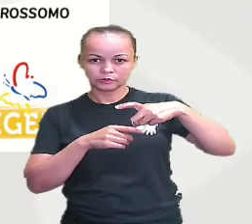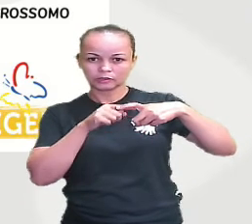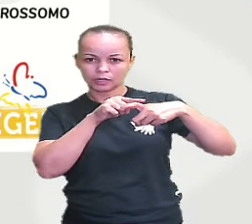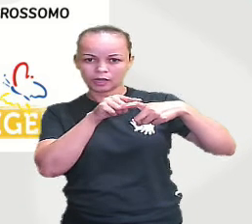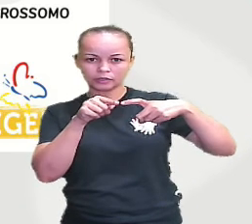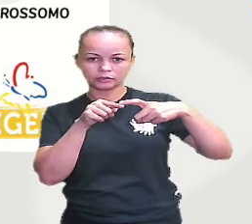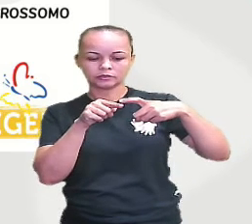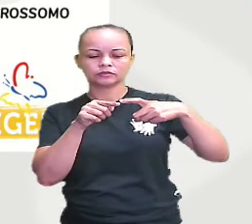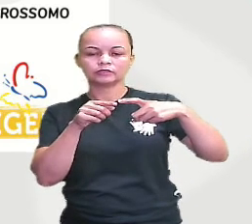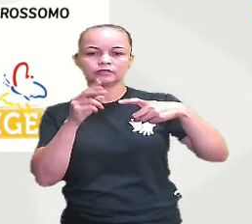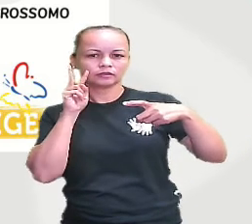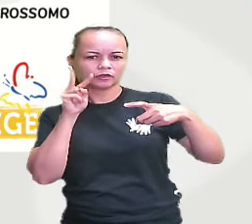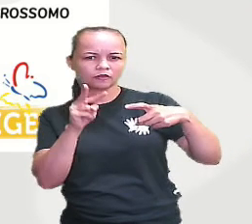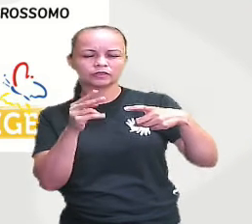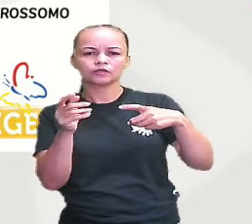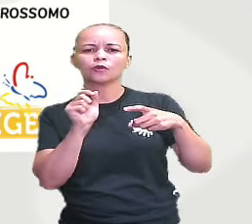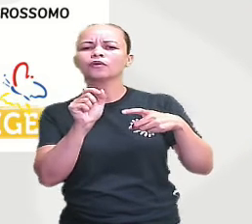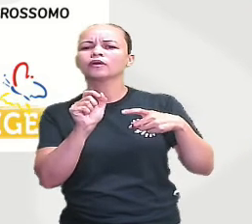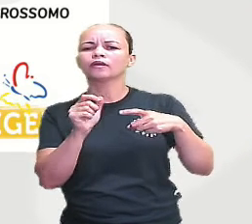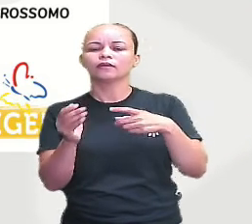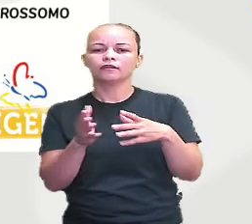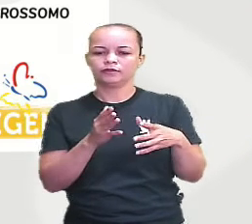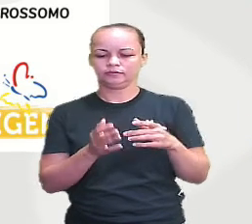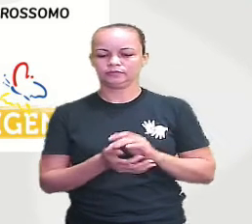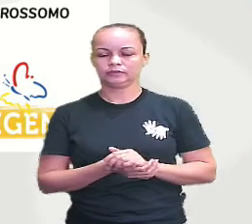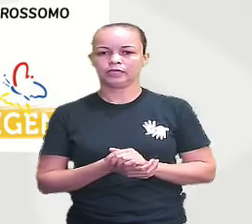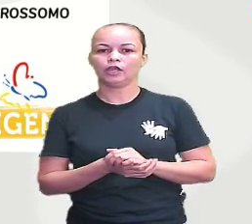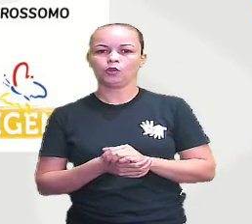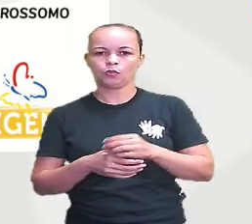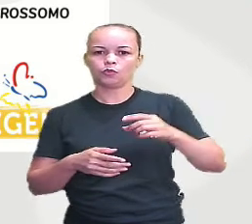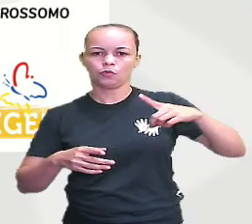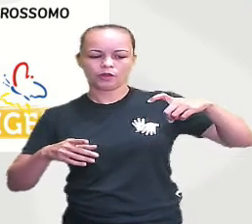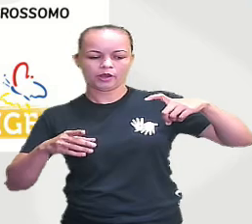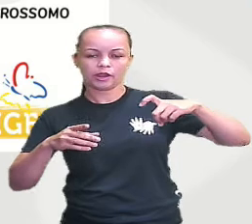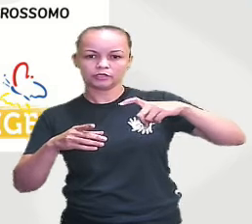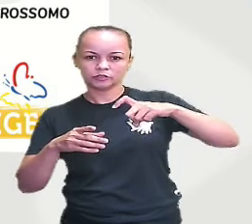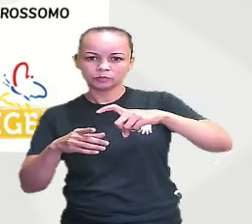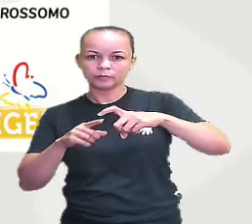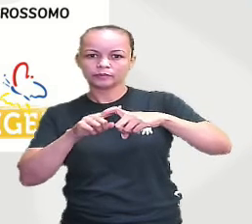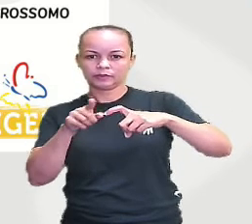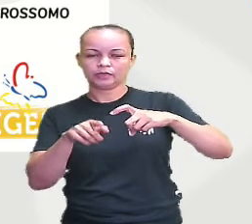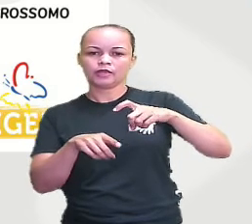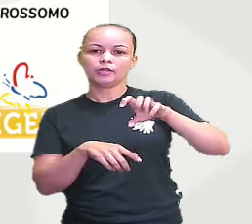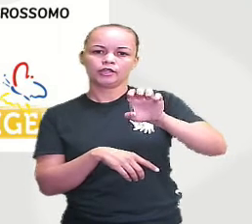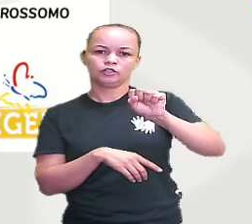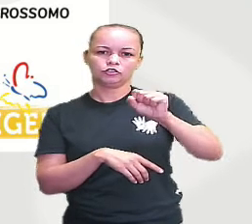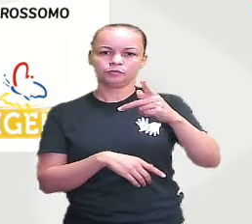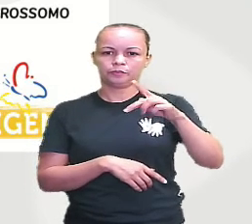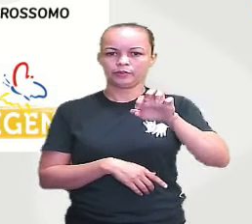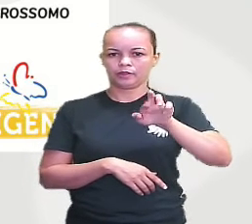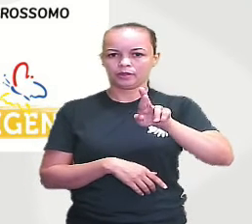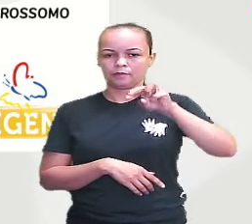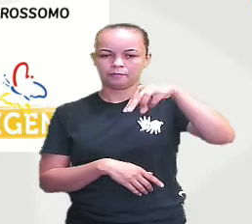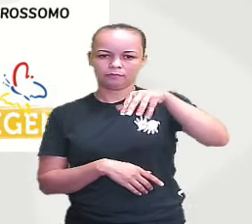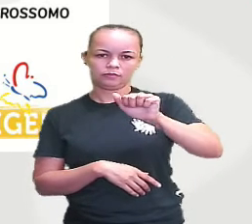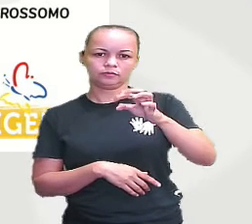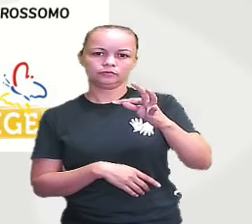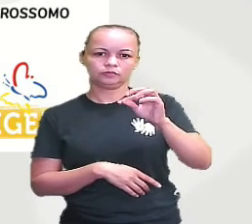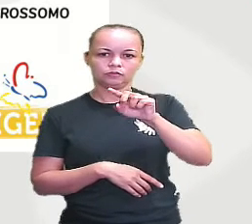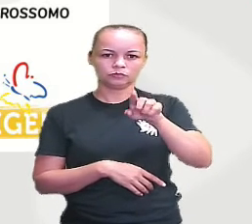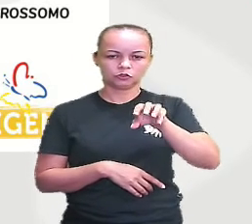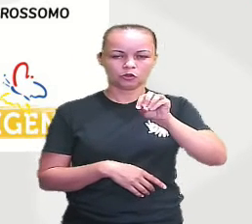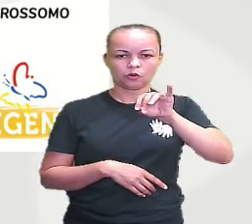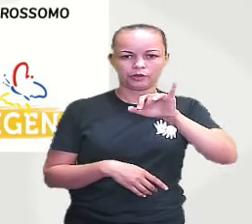sabem, é sabido de todos, são o que? O espermatozoide ou os espermatozoides. Então, aí o